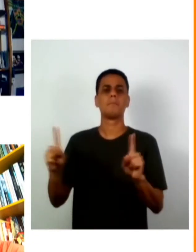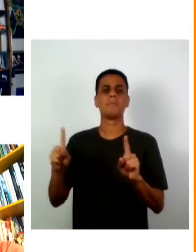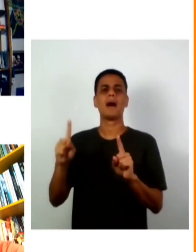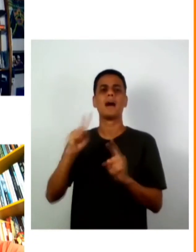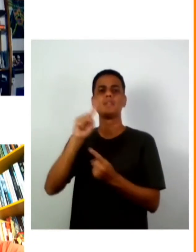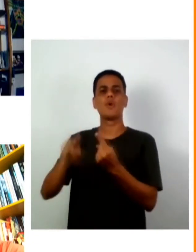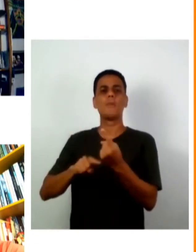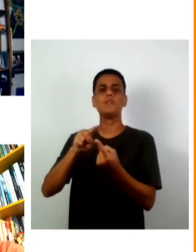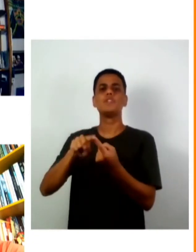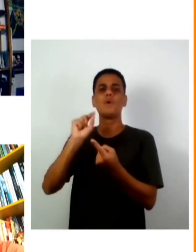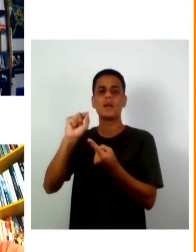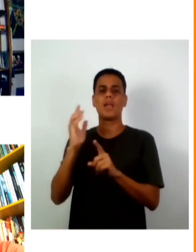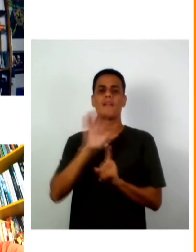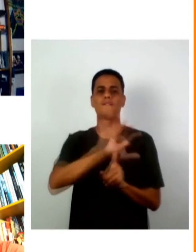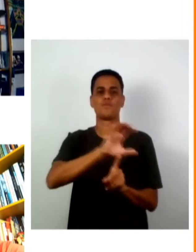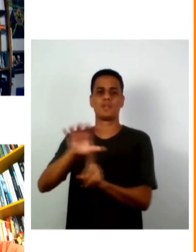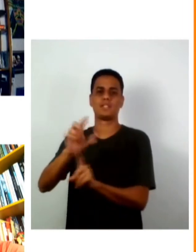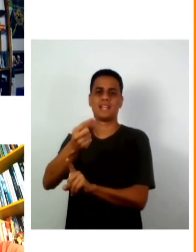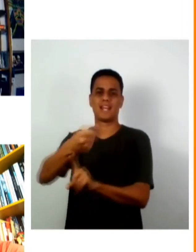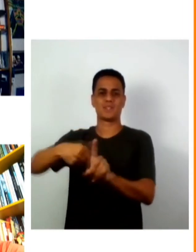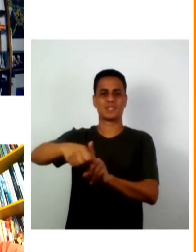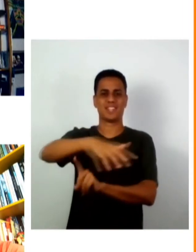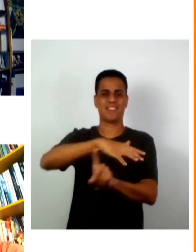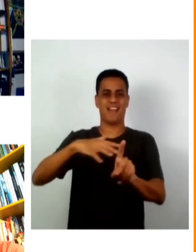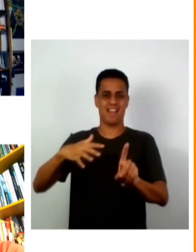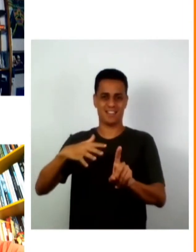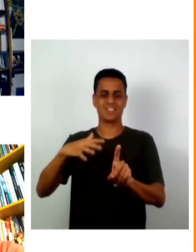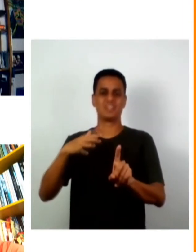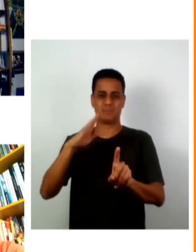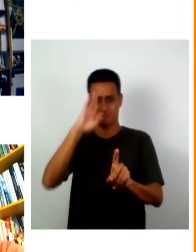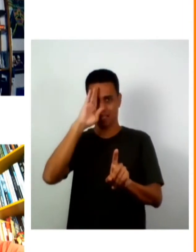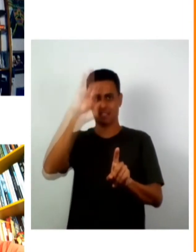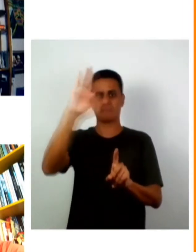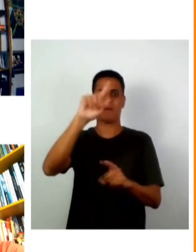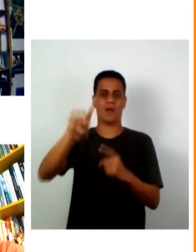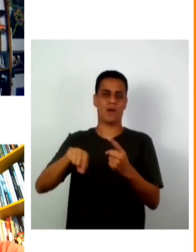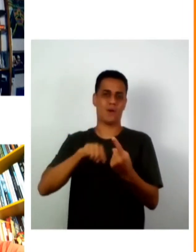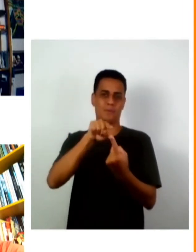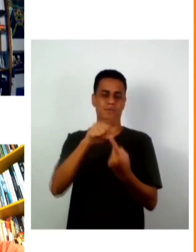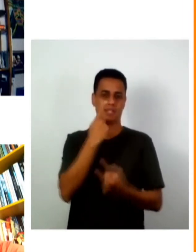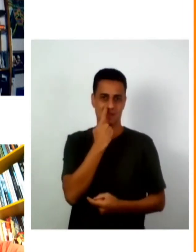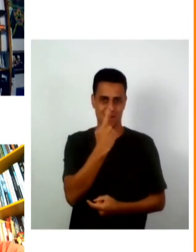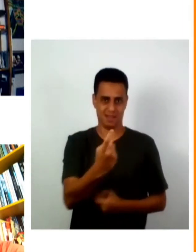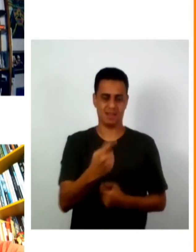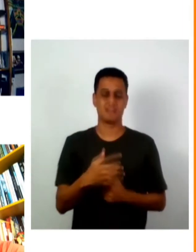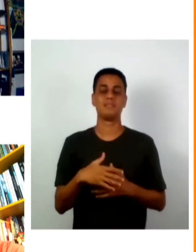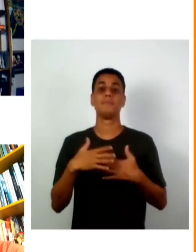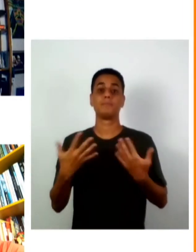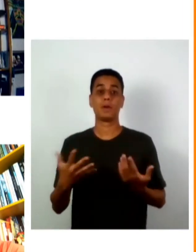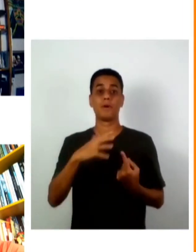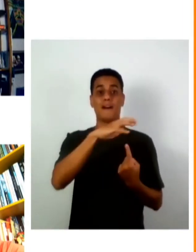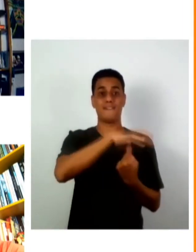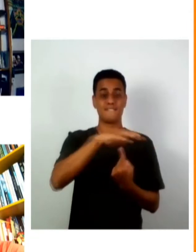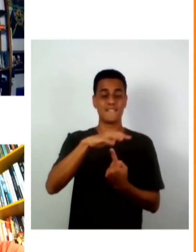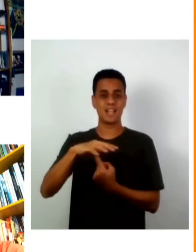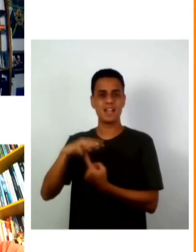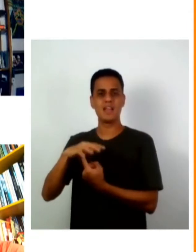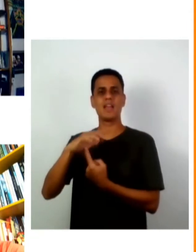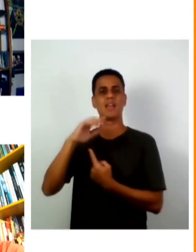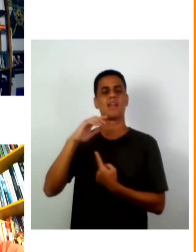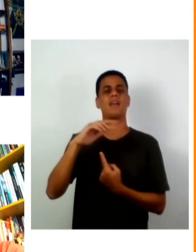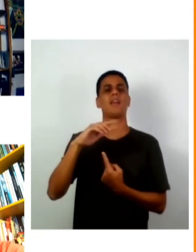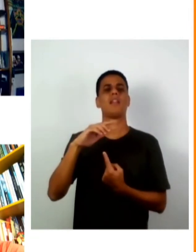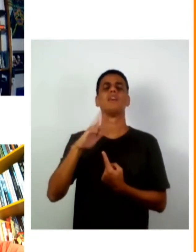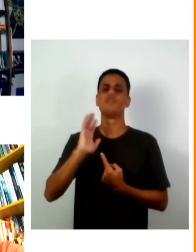sociedade impacto na sociedade e nesse sentido a feira se relaciona com muitas organizações e hoje